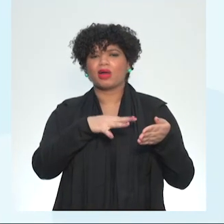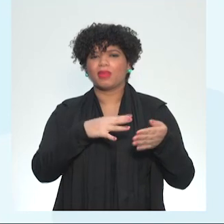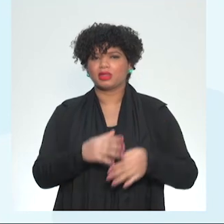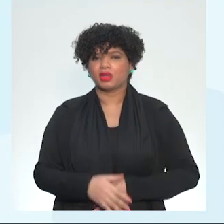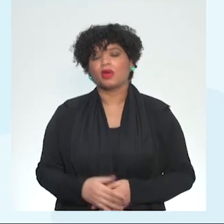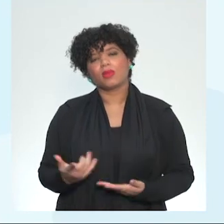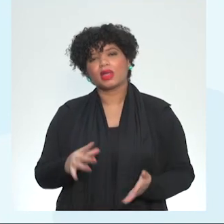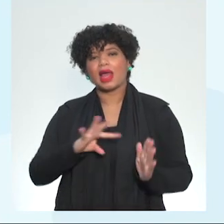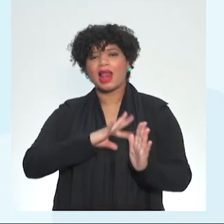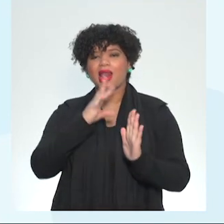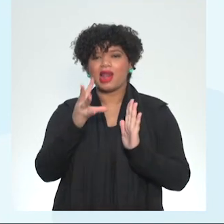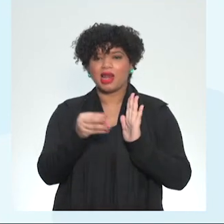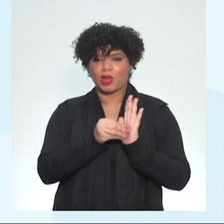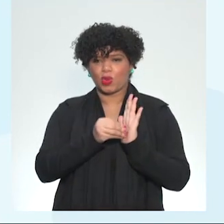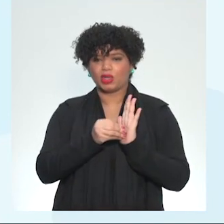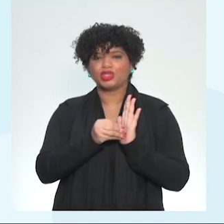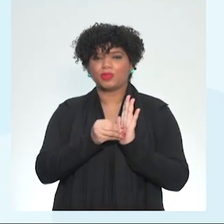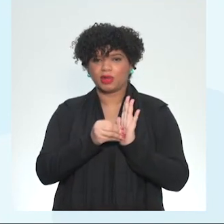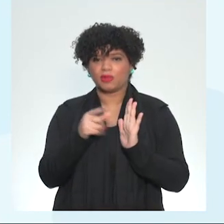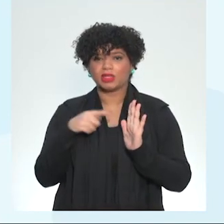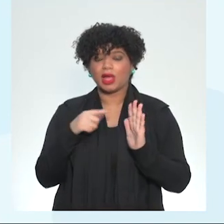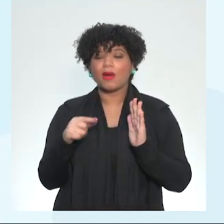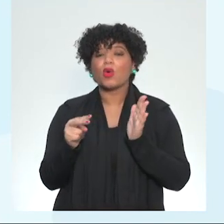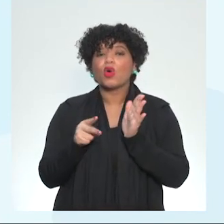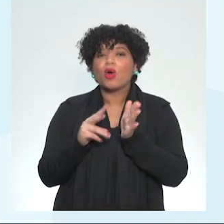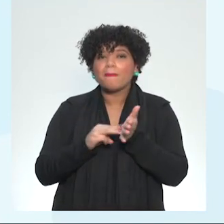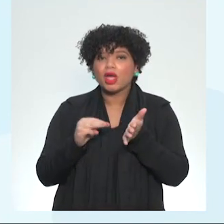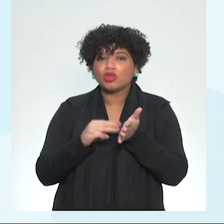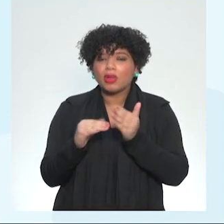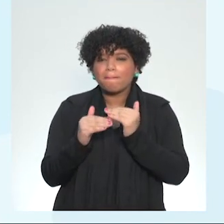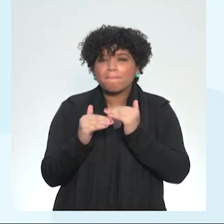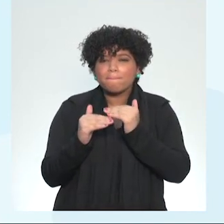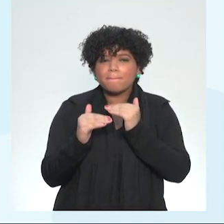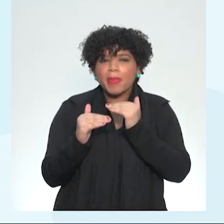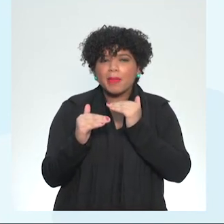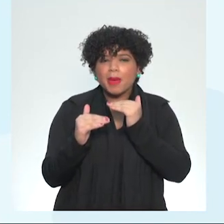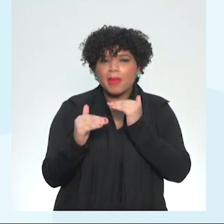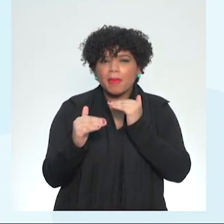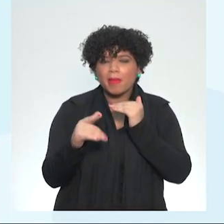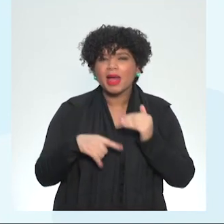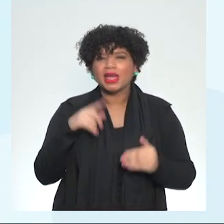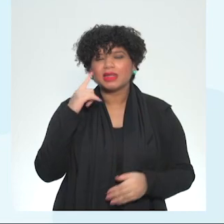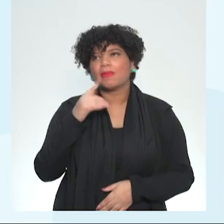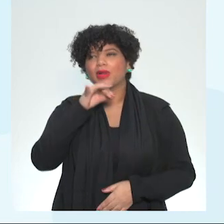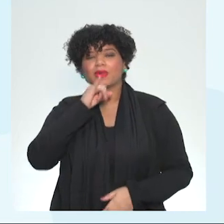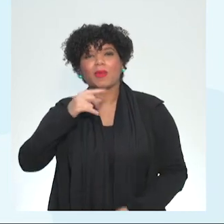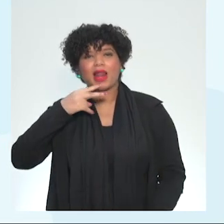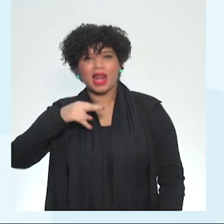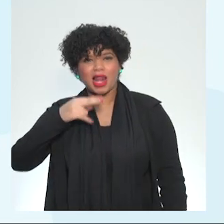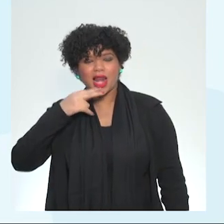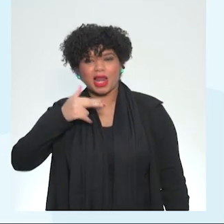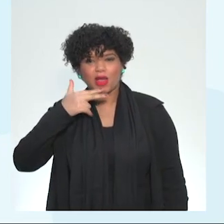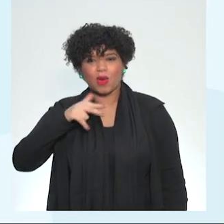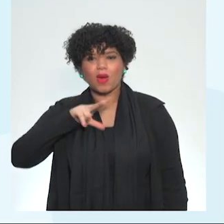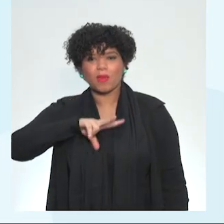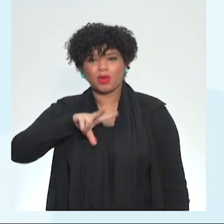A linguagem de programação é um método padronizado. Então, vamos colocar... Sabe a língua portuguesa? Que, para fazer sentido você escrever alguma coisa